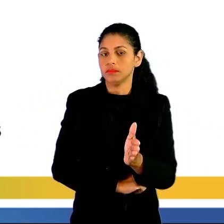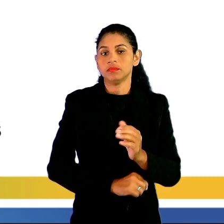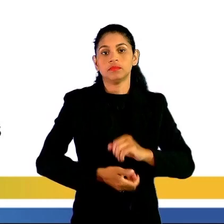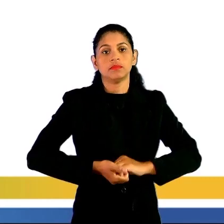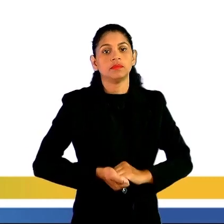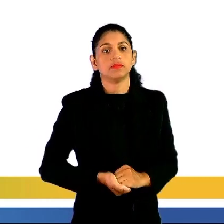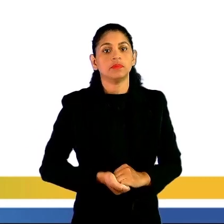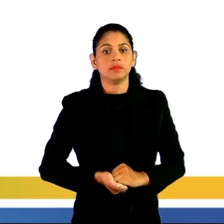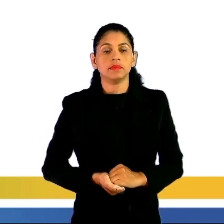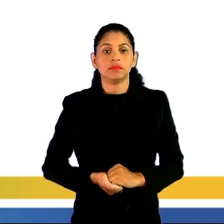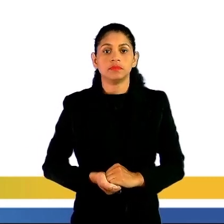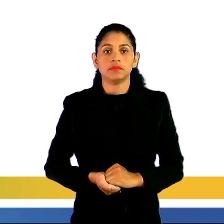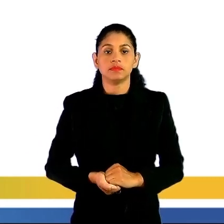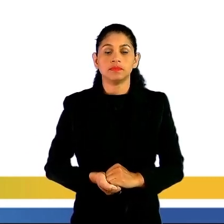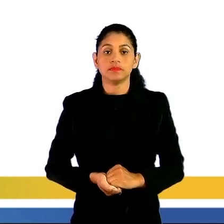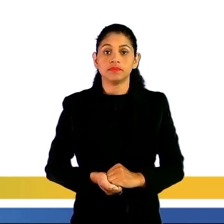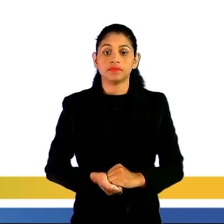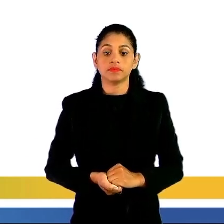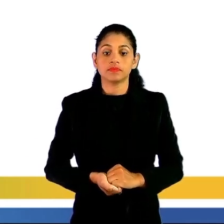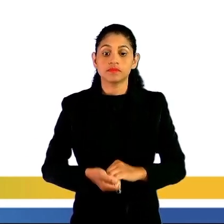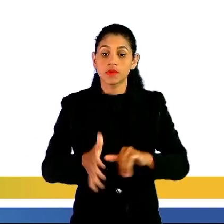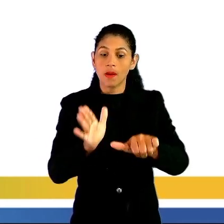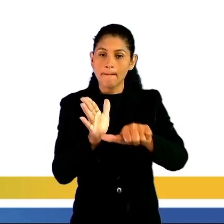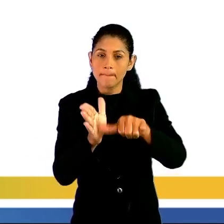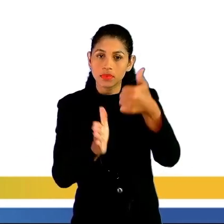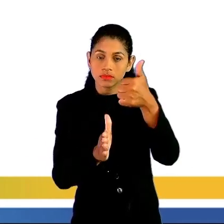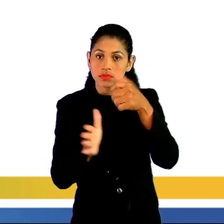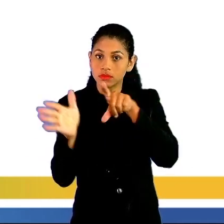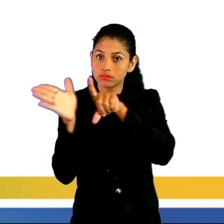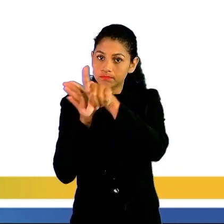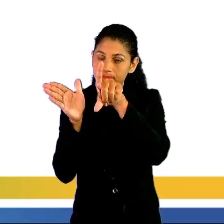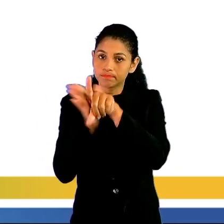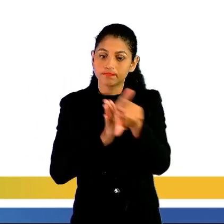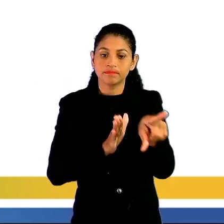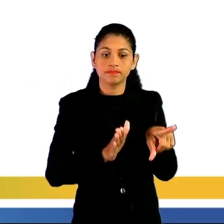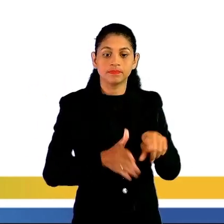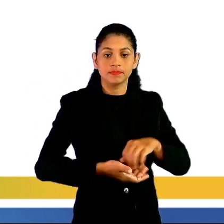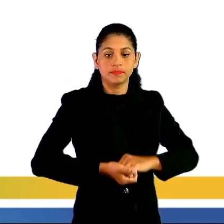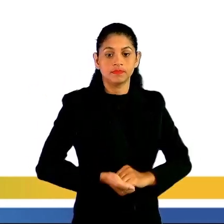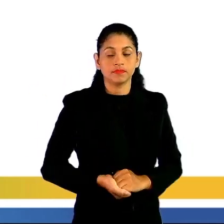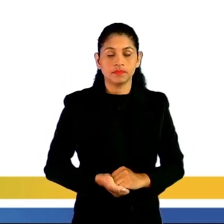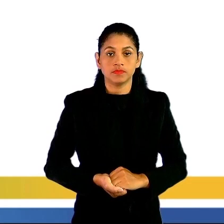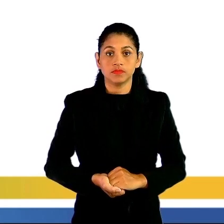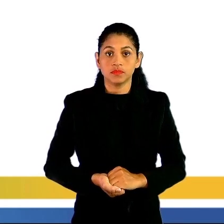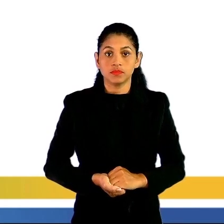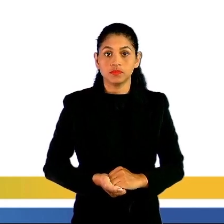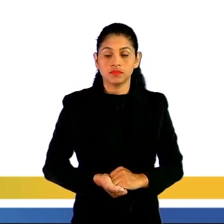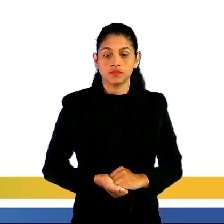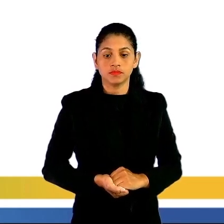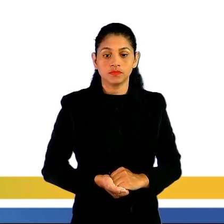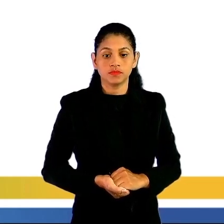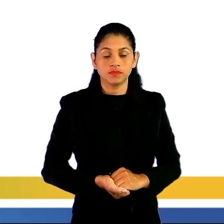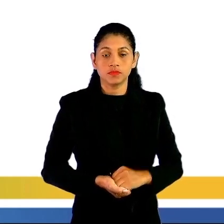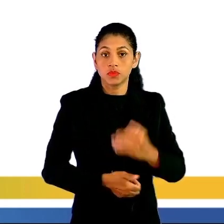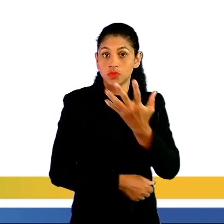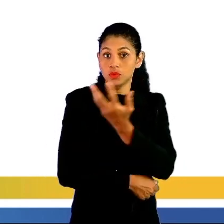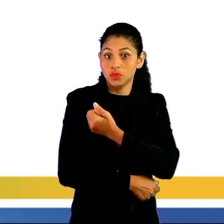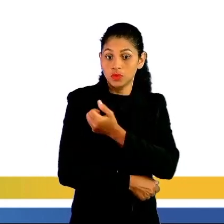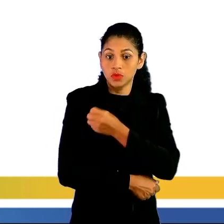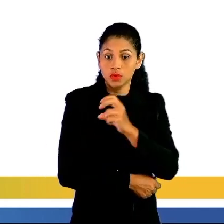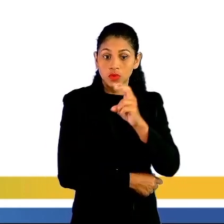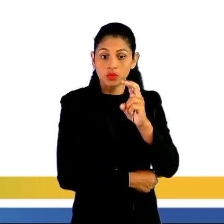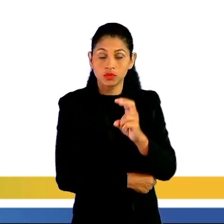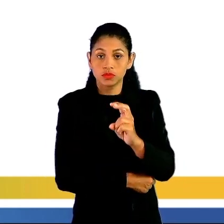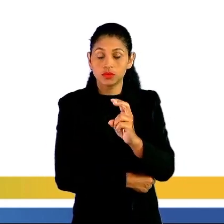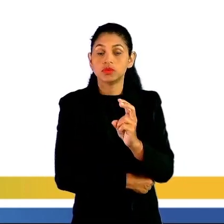tempo. Vamos para a primeira atividade. Essa questão é a questão 5. Livro do segundo ano do